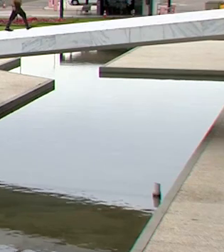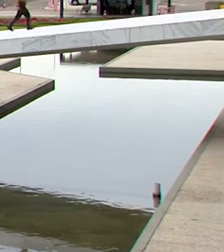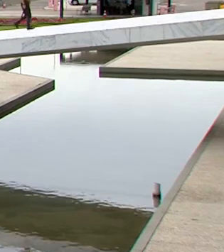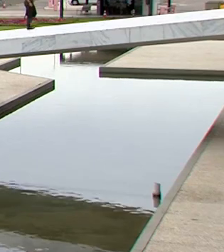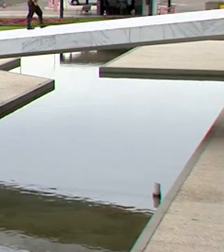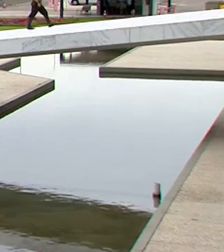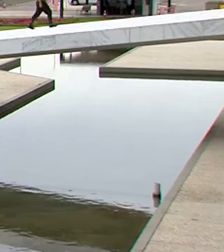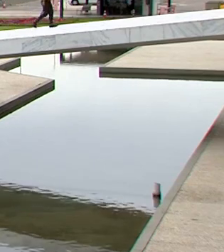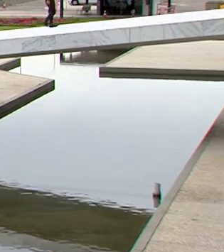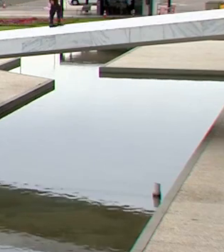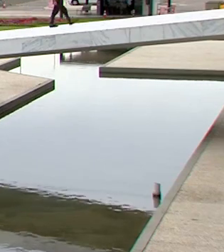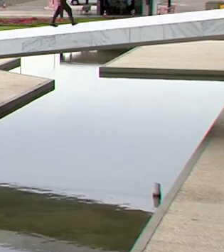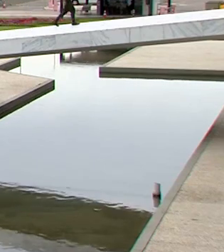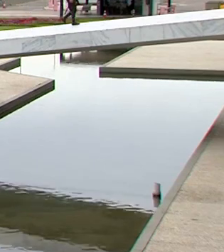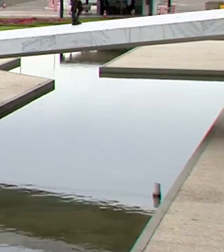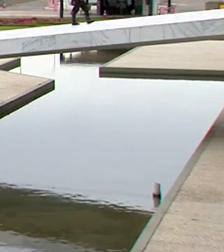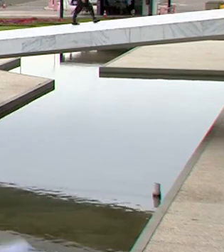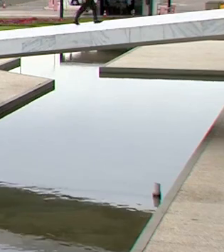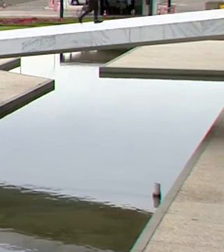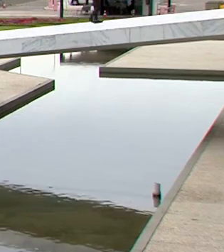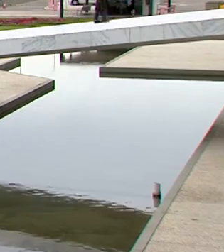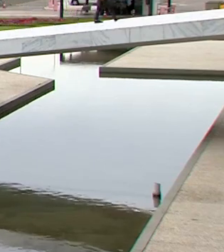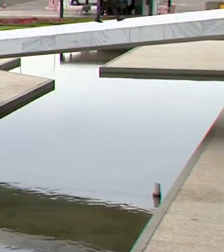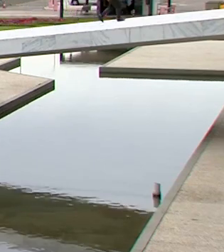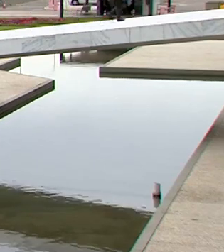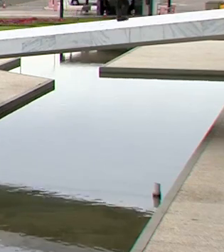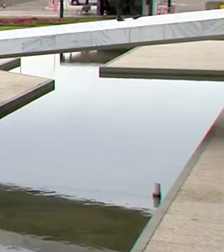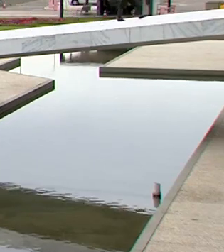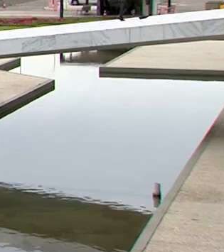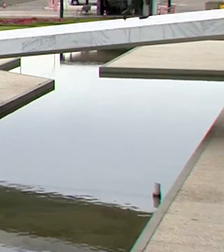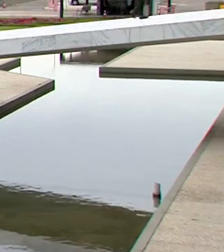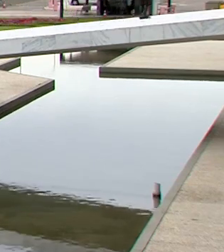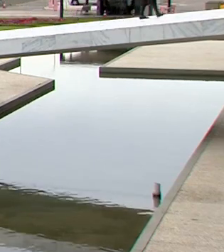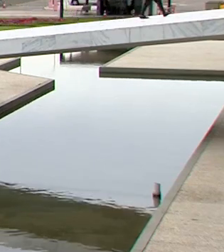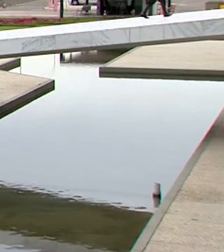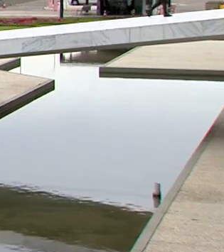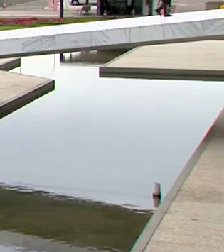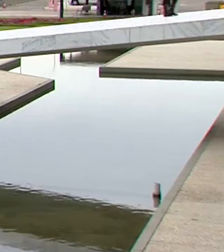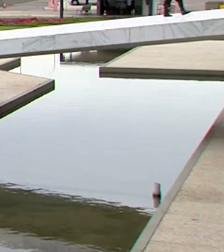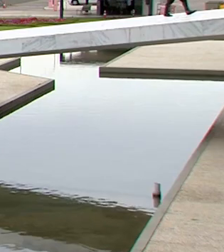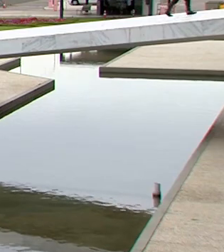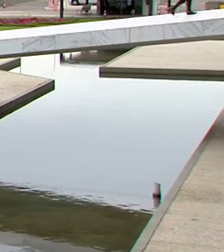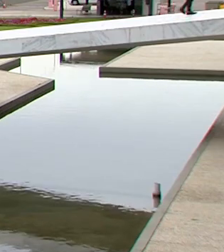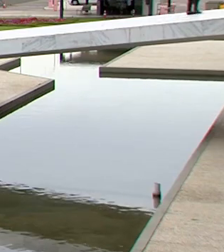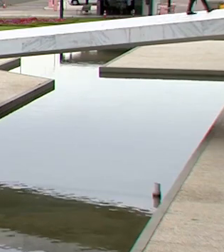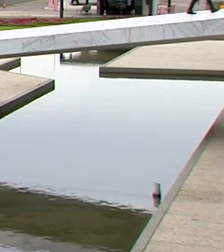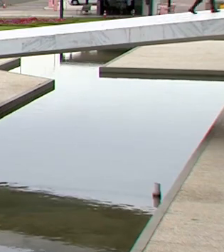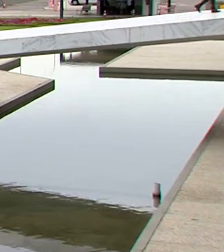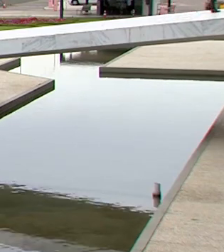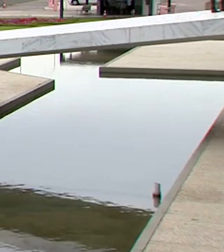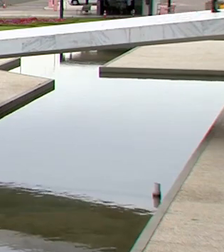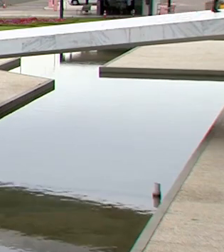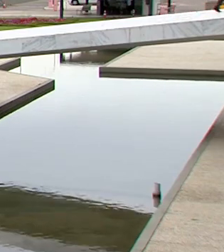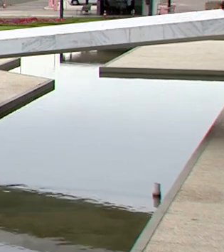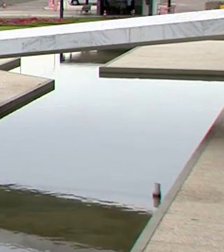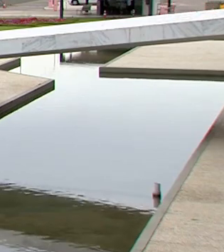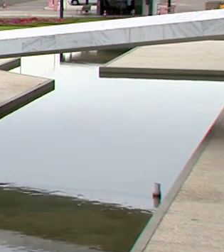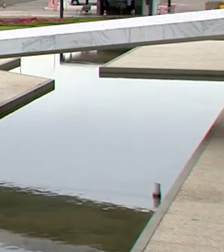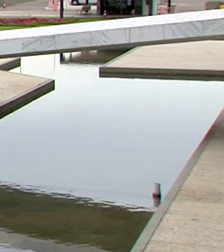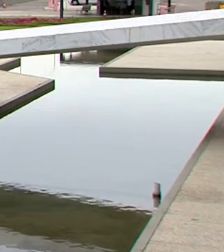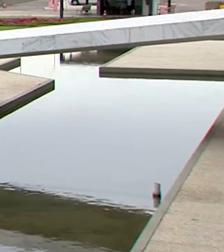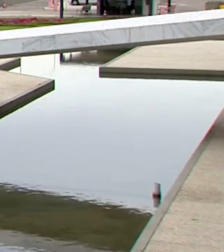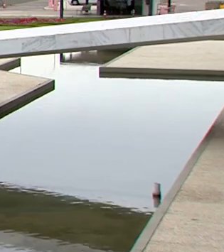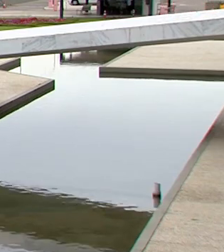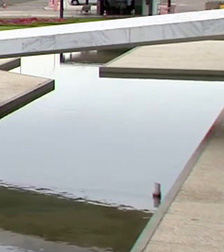atenção do Congresso estava voltada para o ministro da Educação, Abraham Weintraub, que esteve no plenário por mais de seis horas,